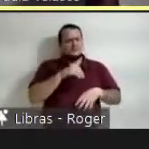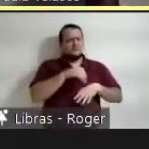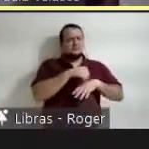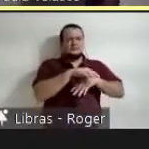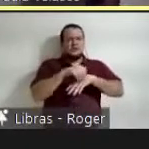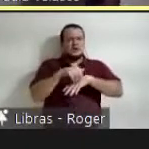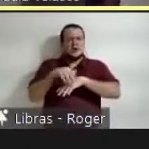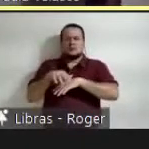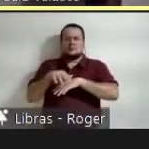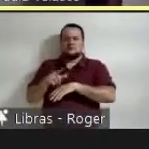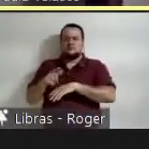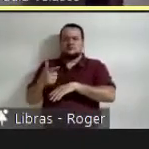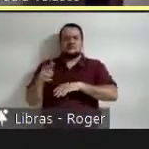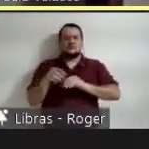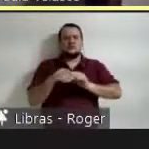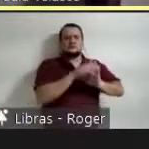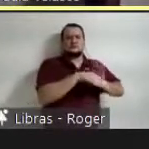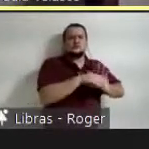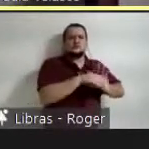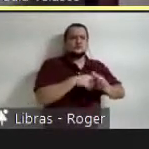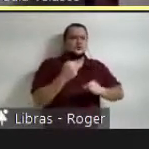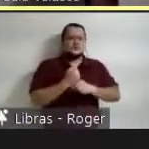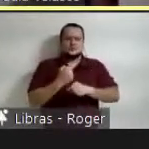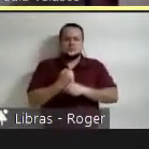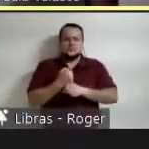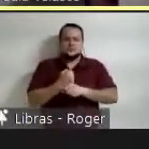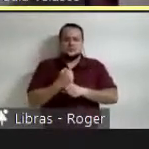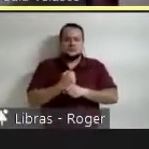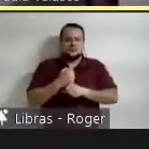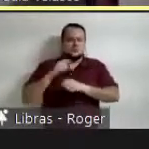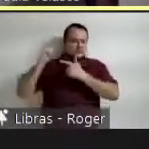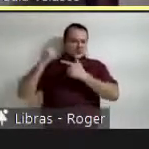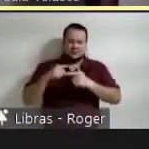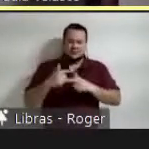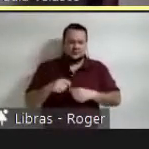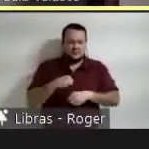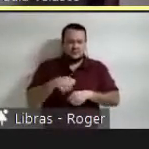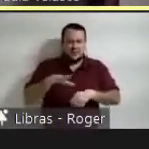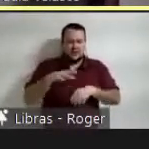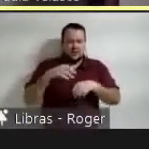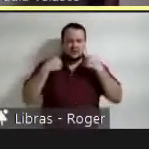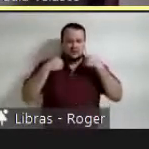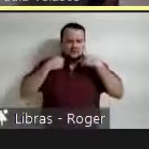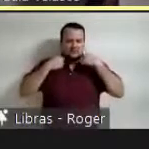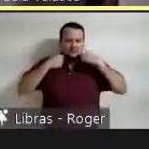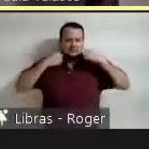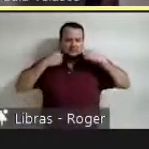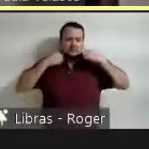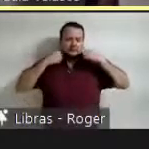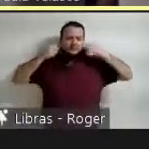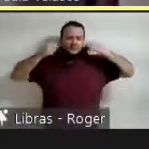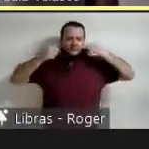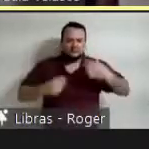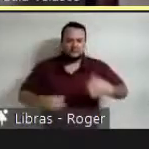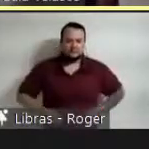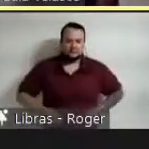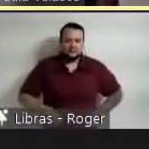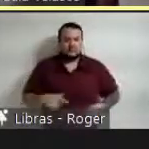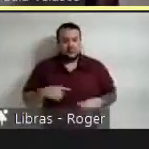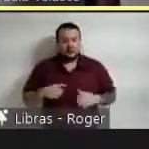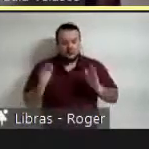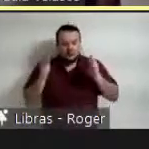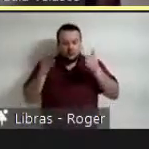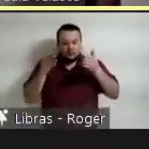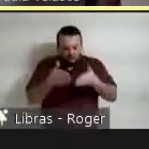nacional como internacional. Nos enfocamos em desenvolver um sistema que fosse industriable, prefabricado, de rápido